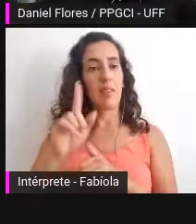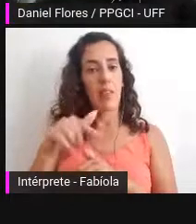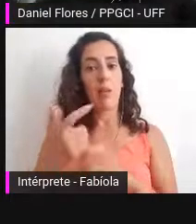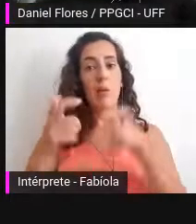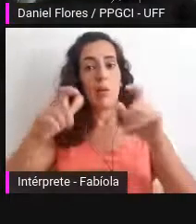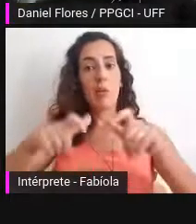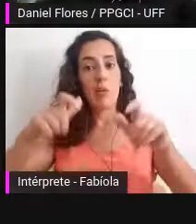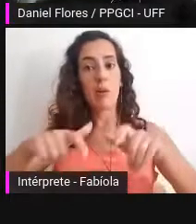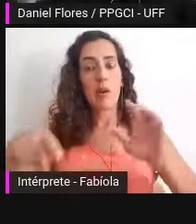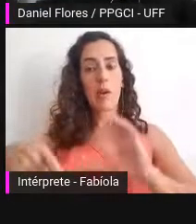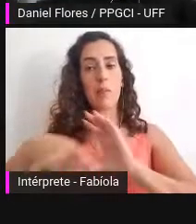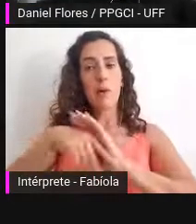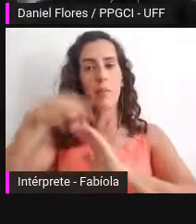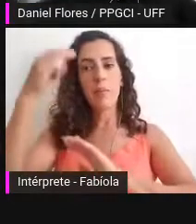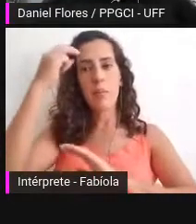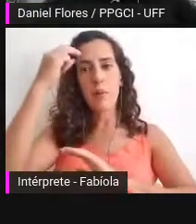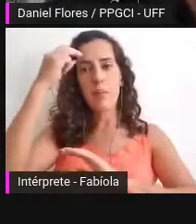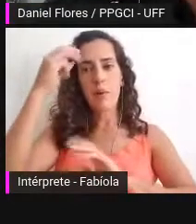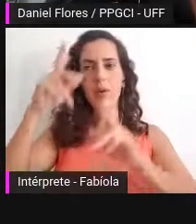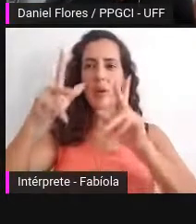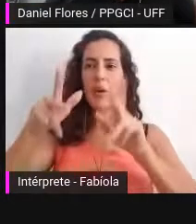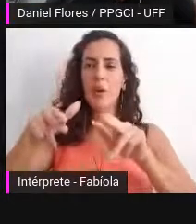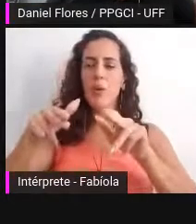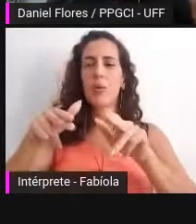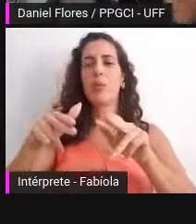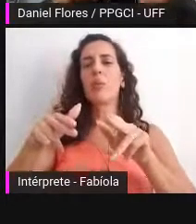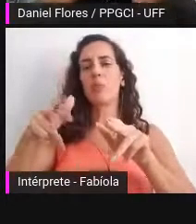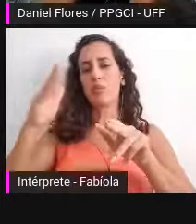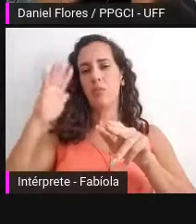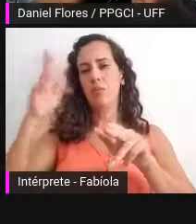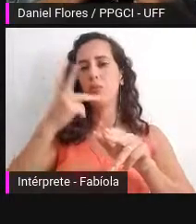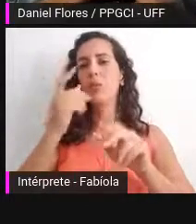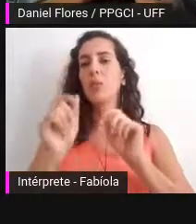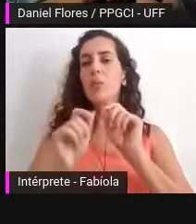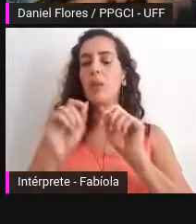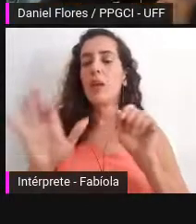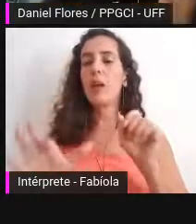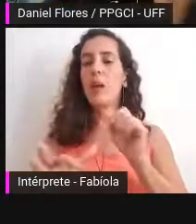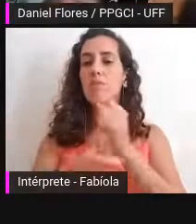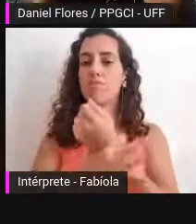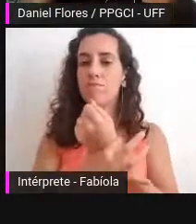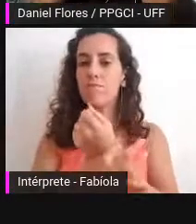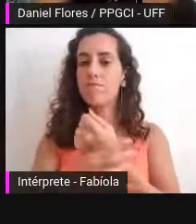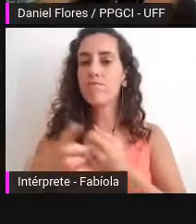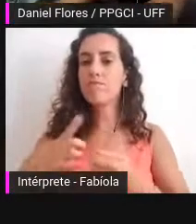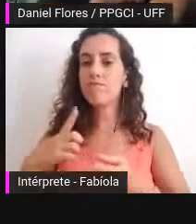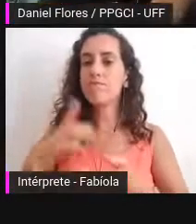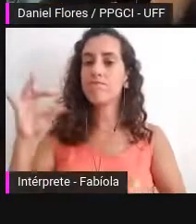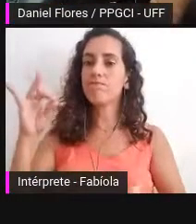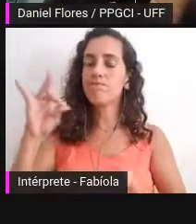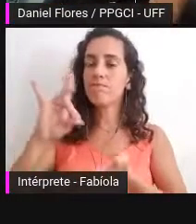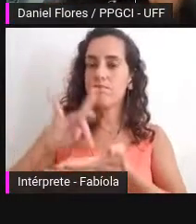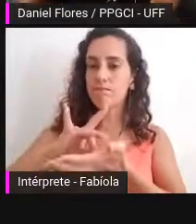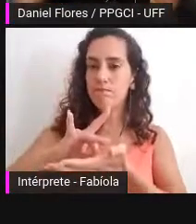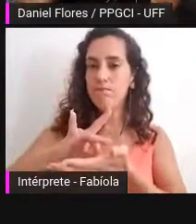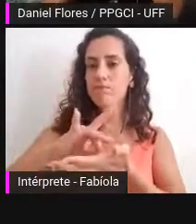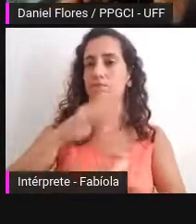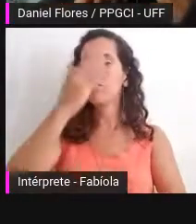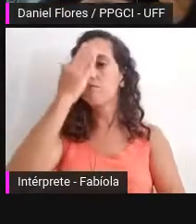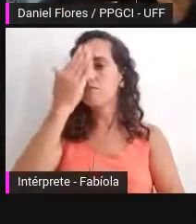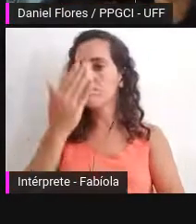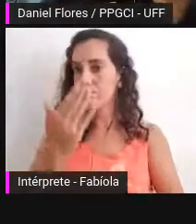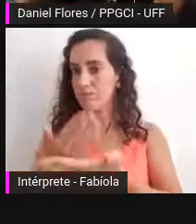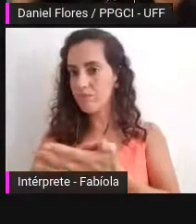memória como nos diz Pierre Rinojá garantindo autenticidade confiabilidade